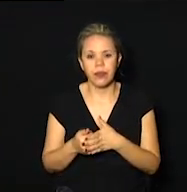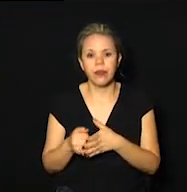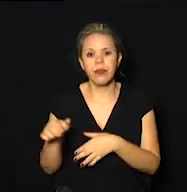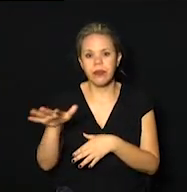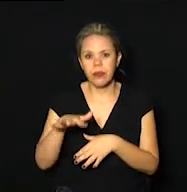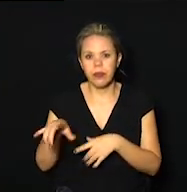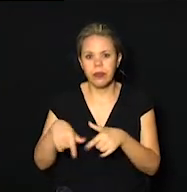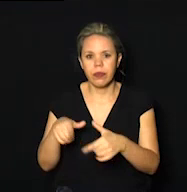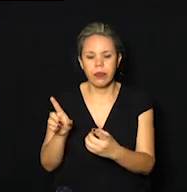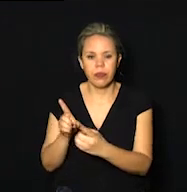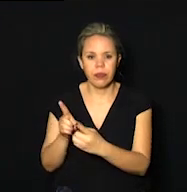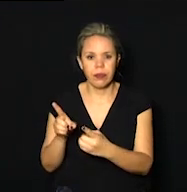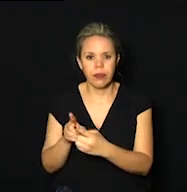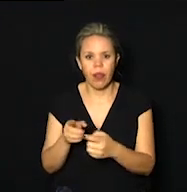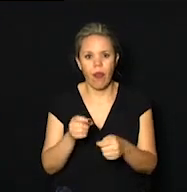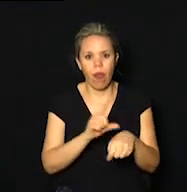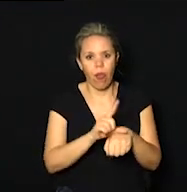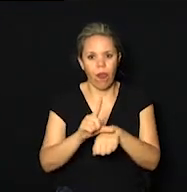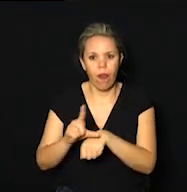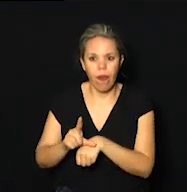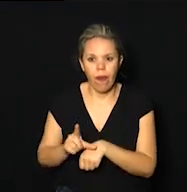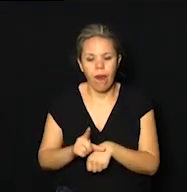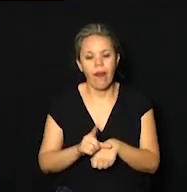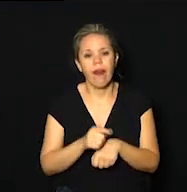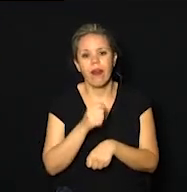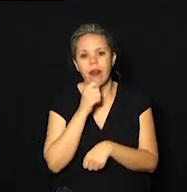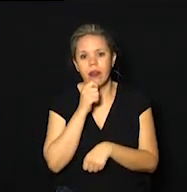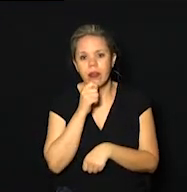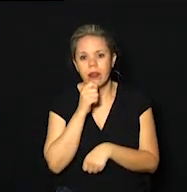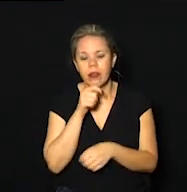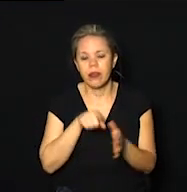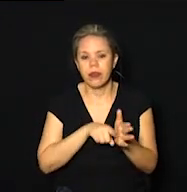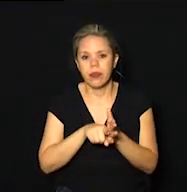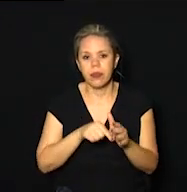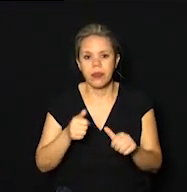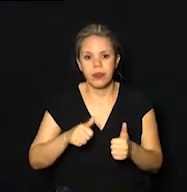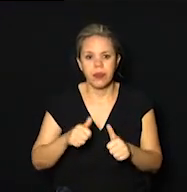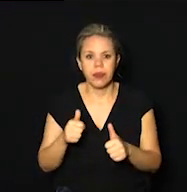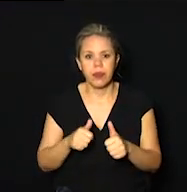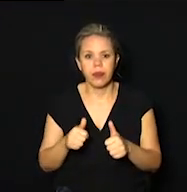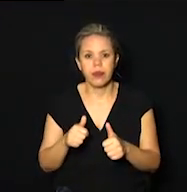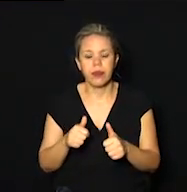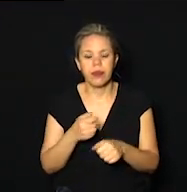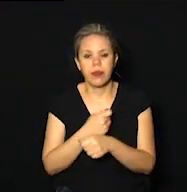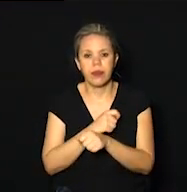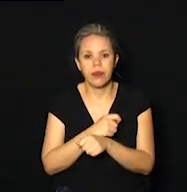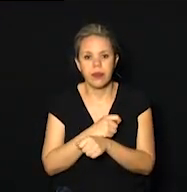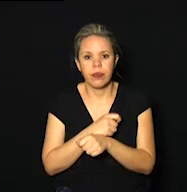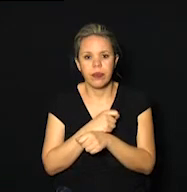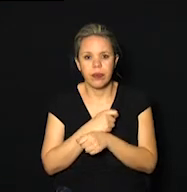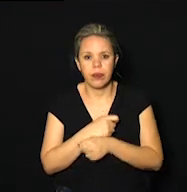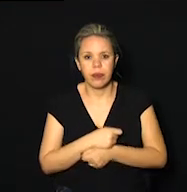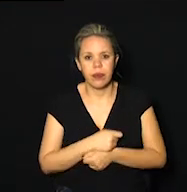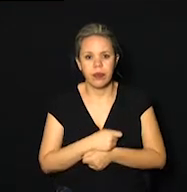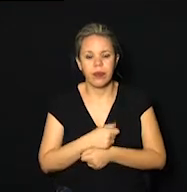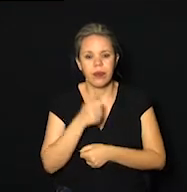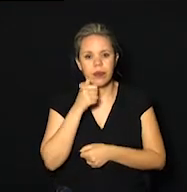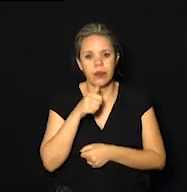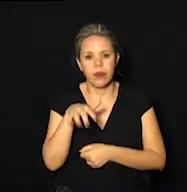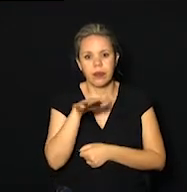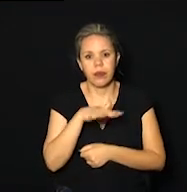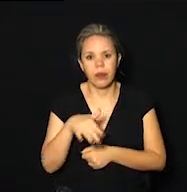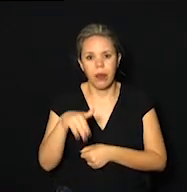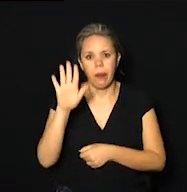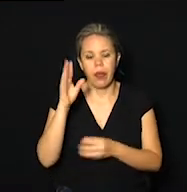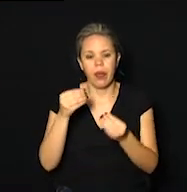serviço e comércio. E ainda segundo a análise feita pelo Observatório da PUC, as mulheres foram as